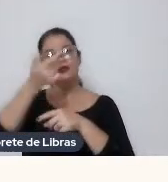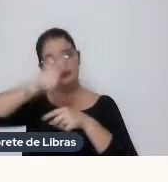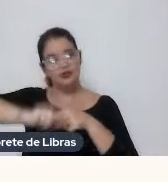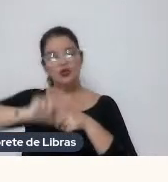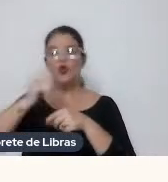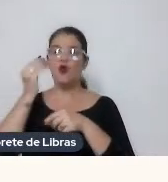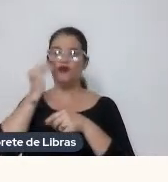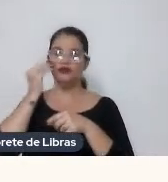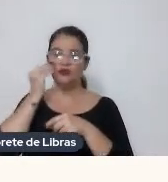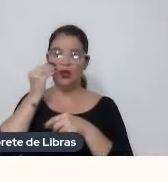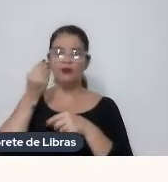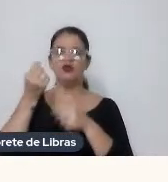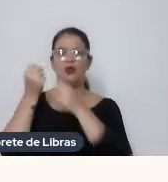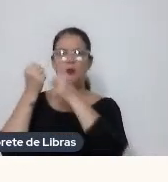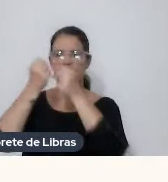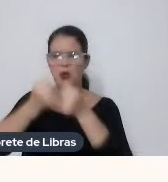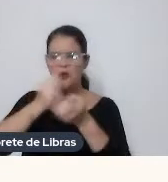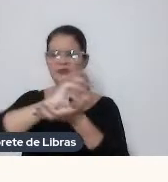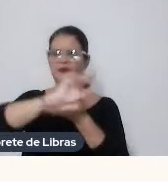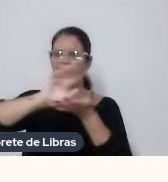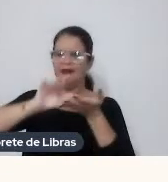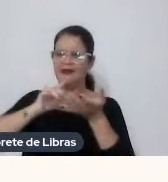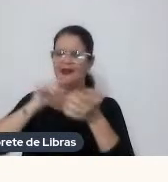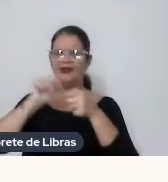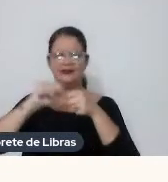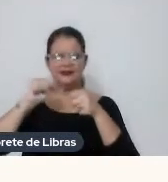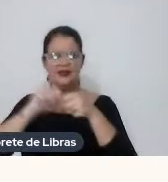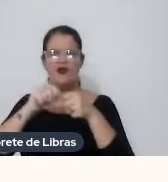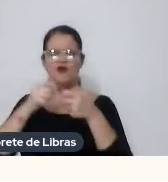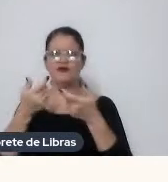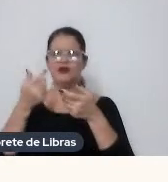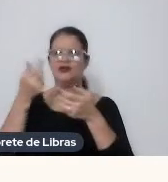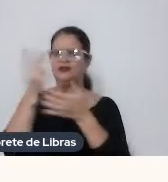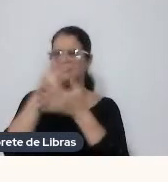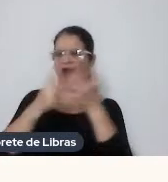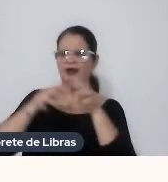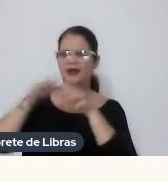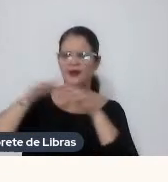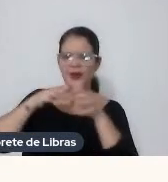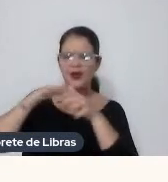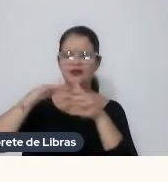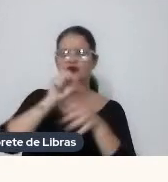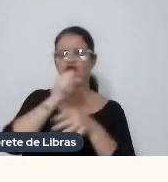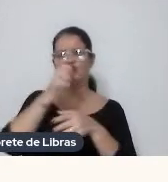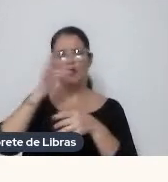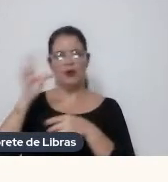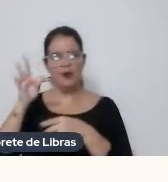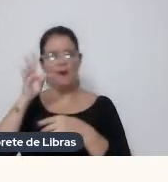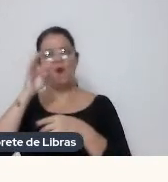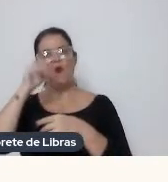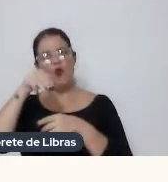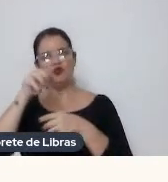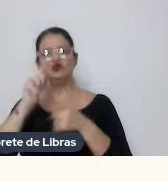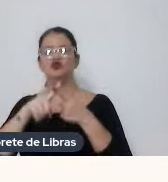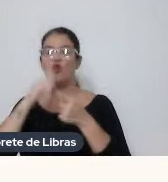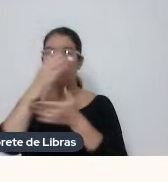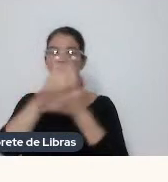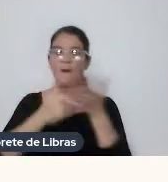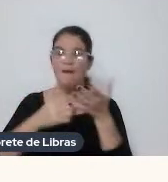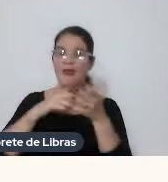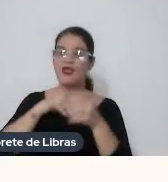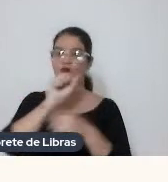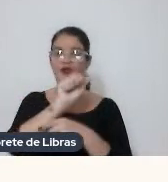Experimentou Possibilidades Eu fiz A animação Foi feita Stop motion No meio Da avenida Paulista